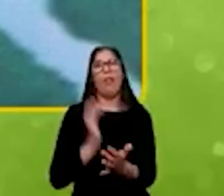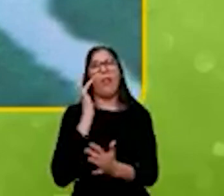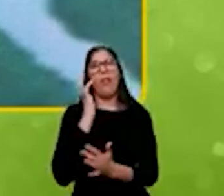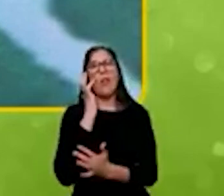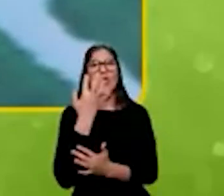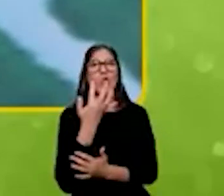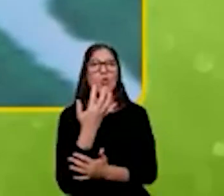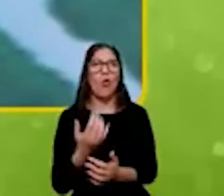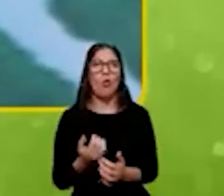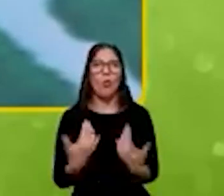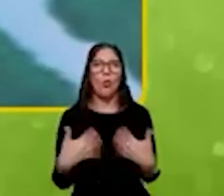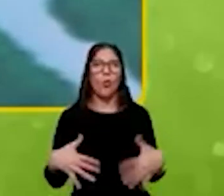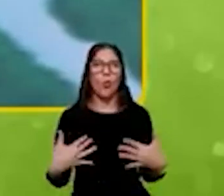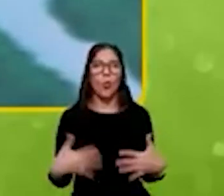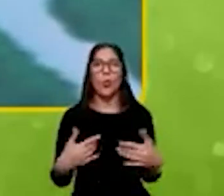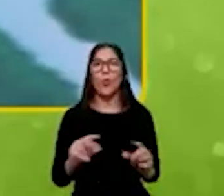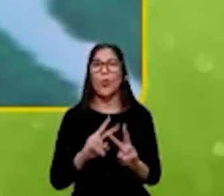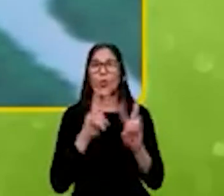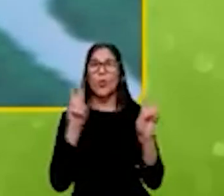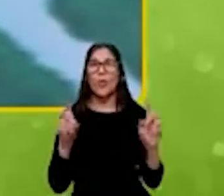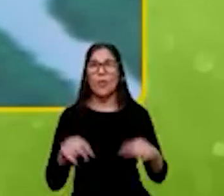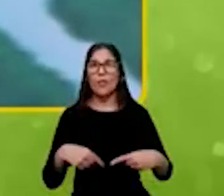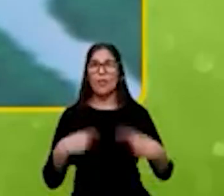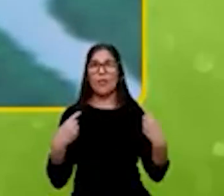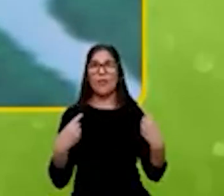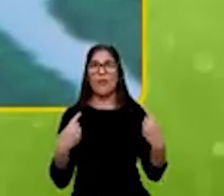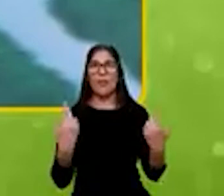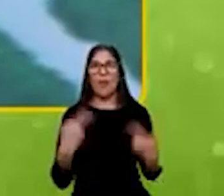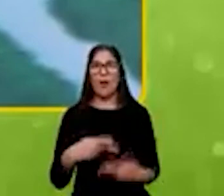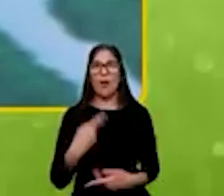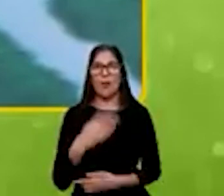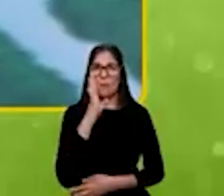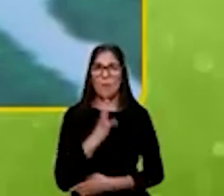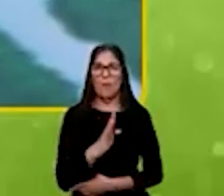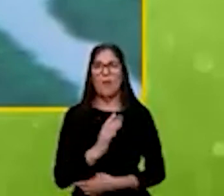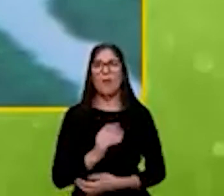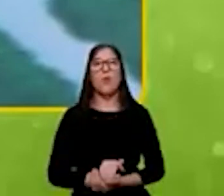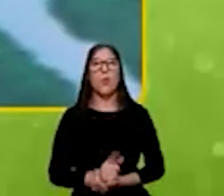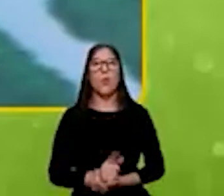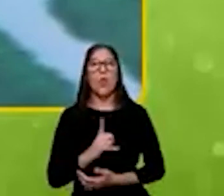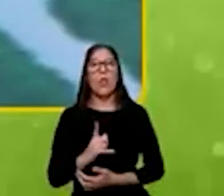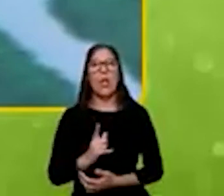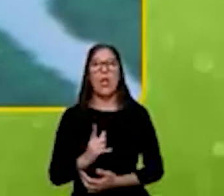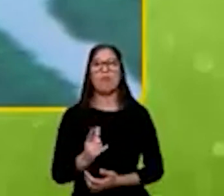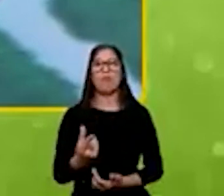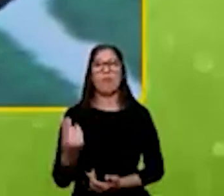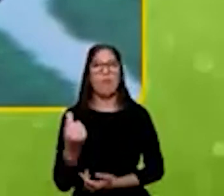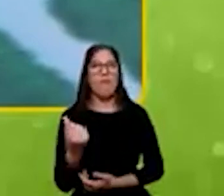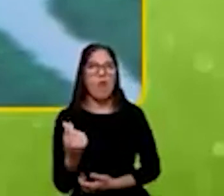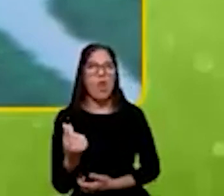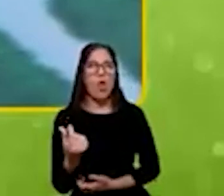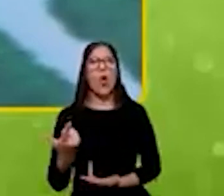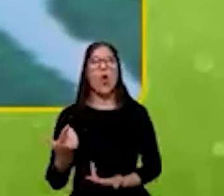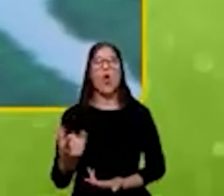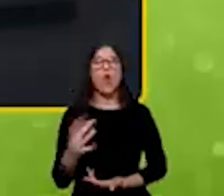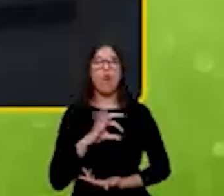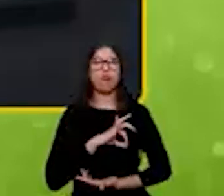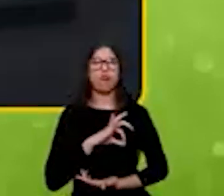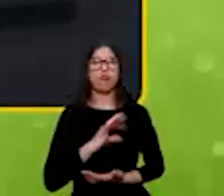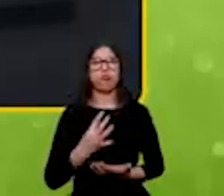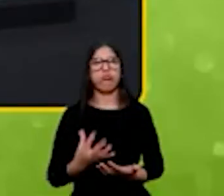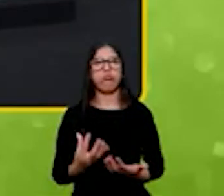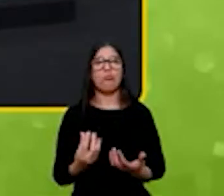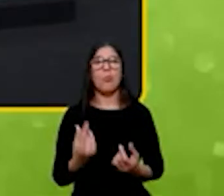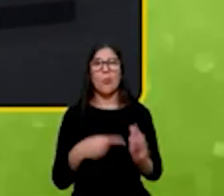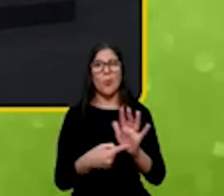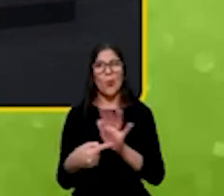escala a questão do desafio social brasileiro desconcentra e renda tem um processo a Maura mostrou muito bem aqui